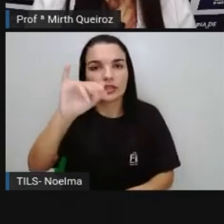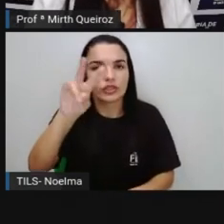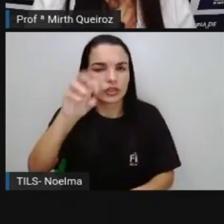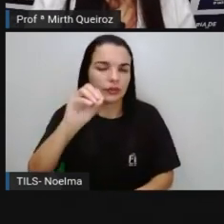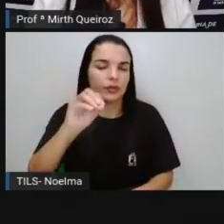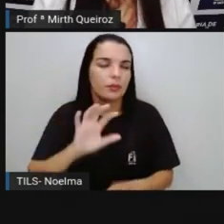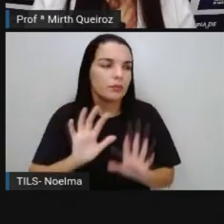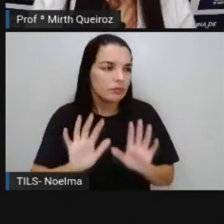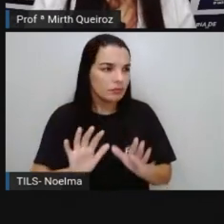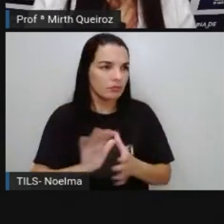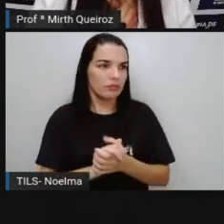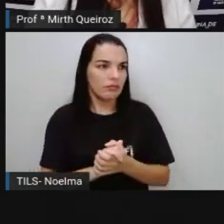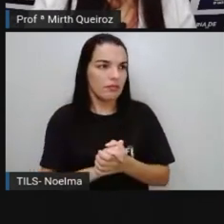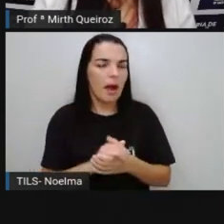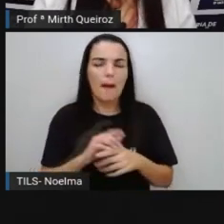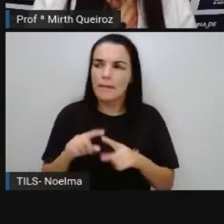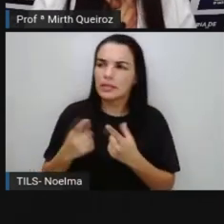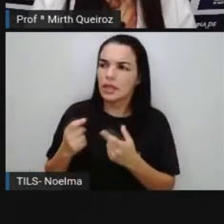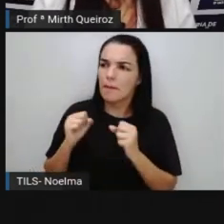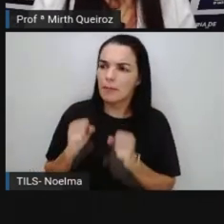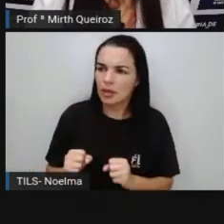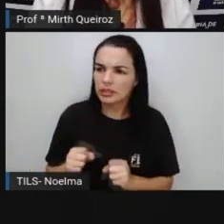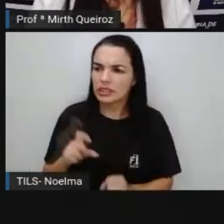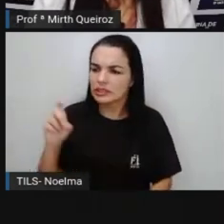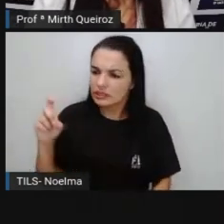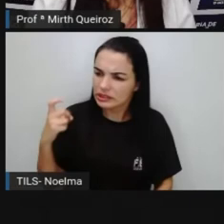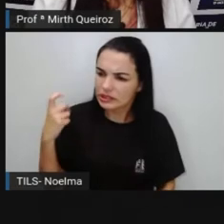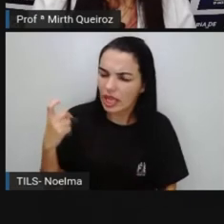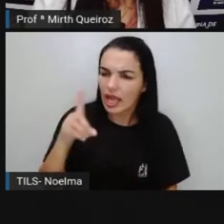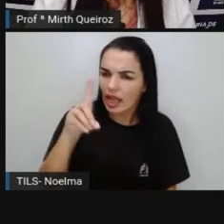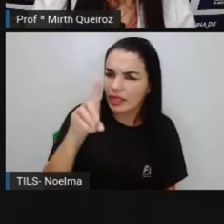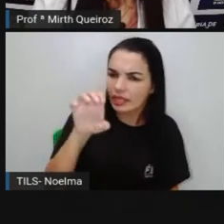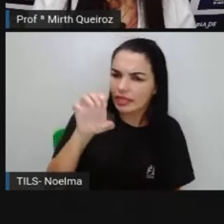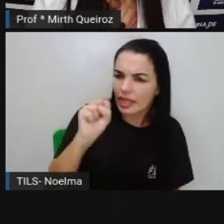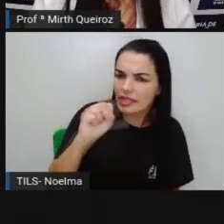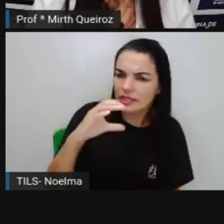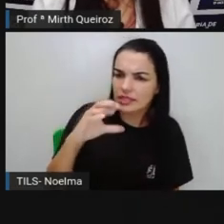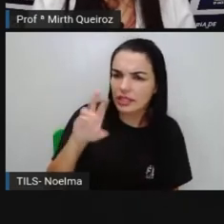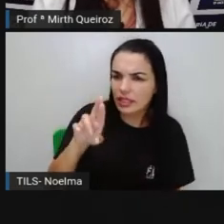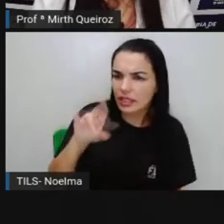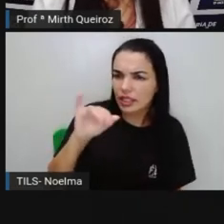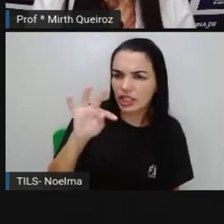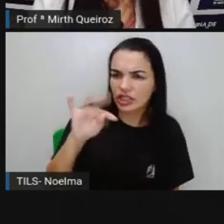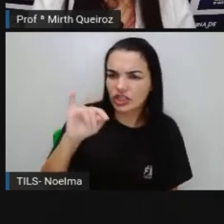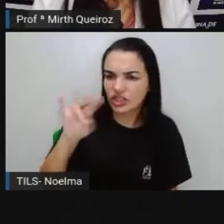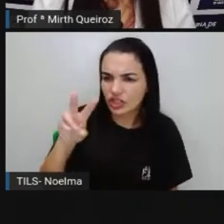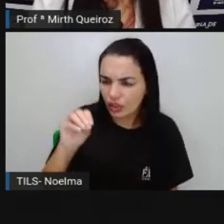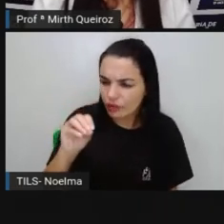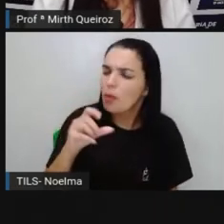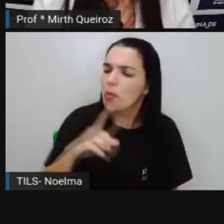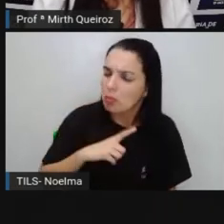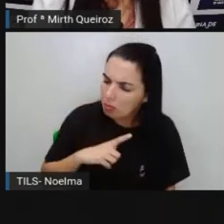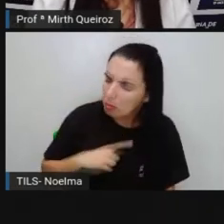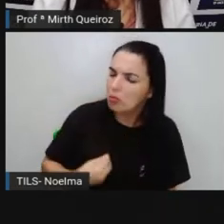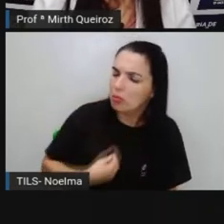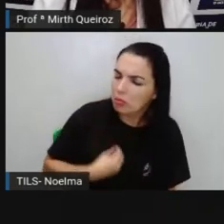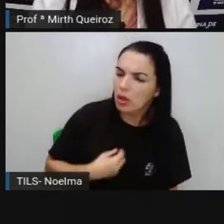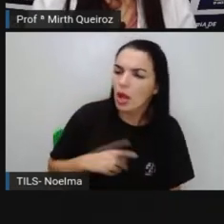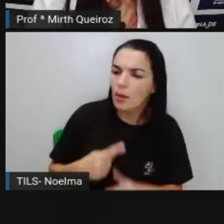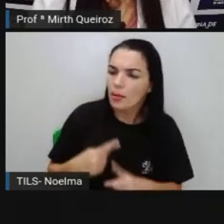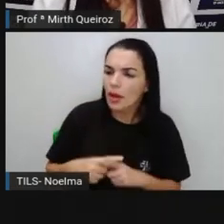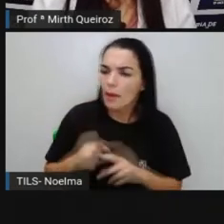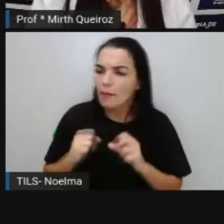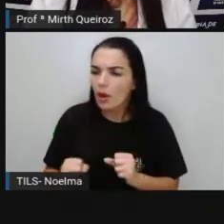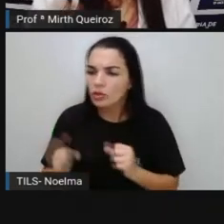mas ele pode ser descritivo? Há presença de descrições, sim, porque você pode descrever dentro de uma biografia,